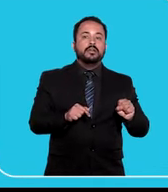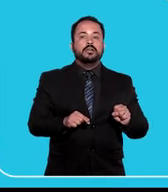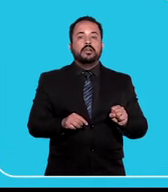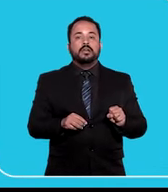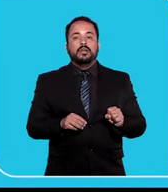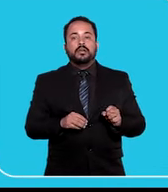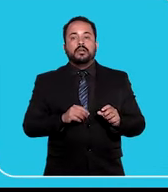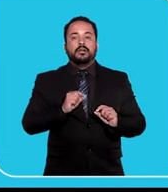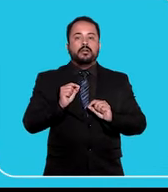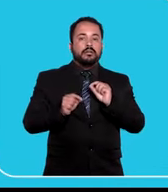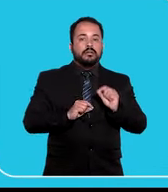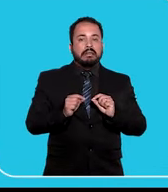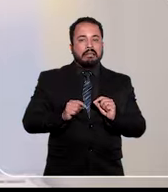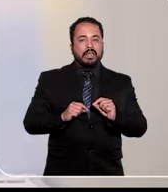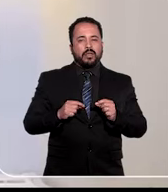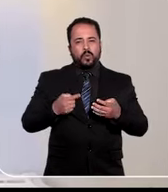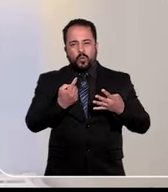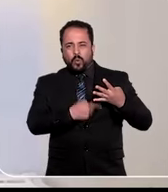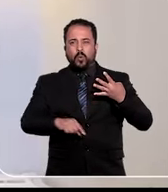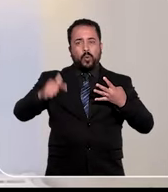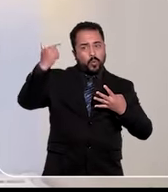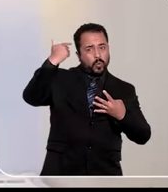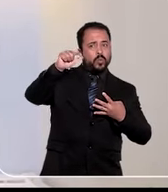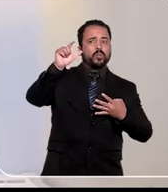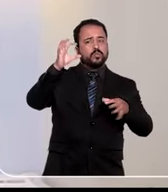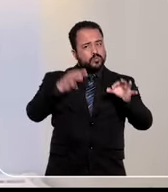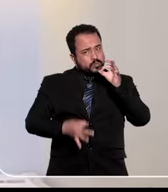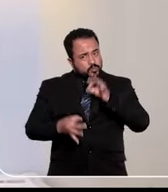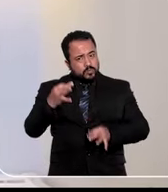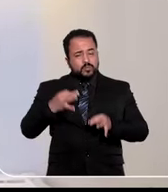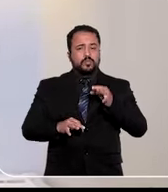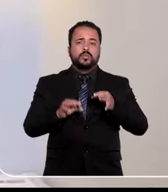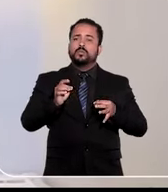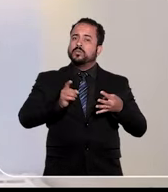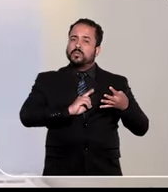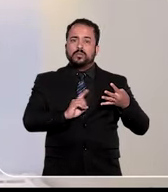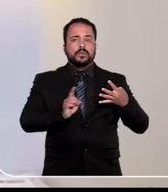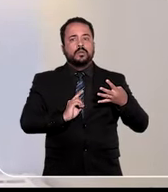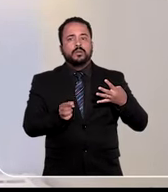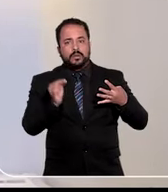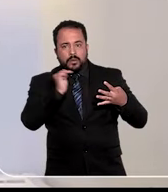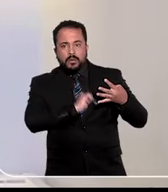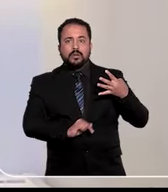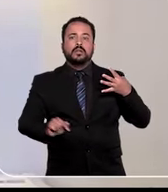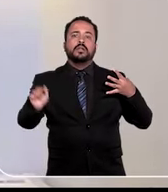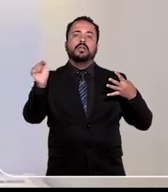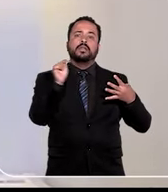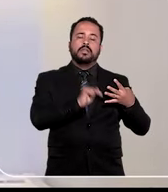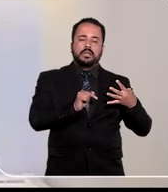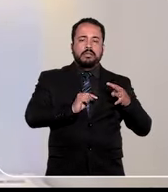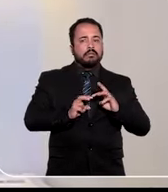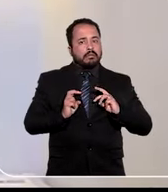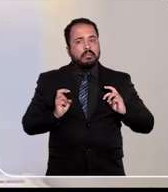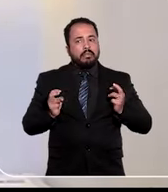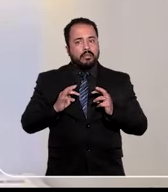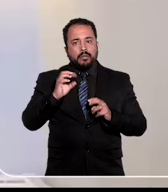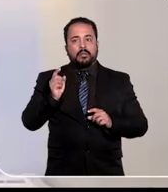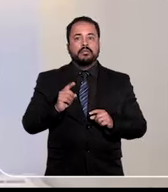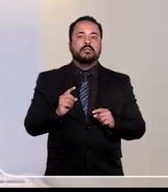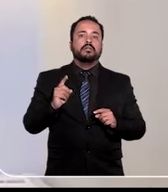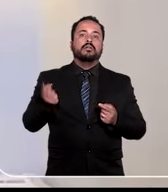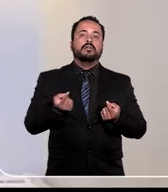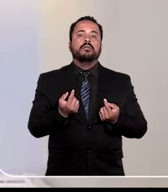realizada pelo tribunal. Não se trata propriamente de um rejulgamento da causa à luz da análise